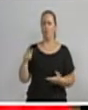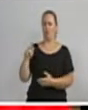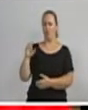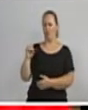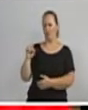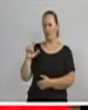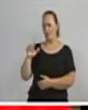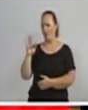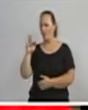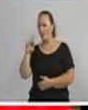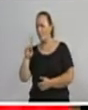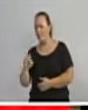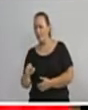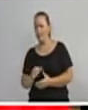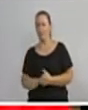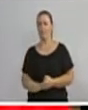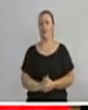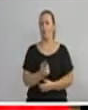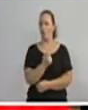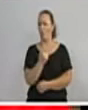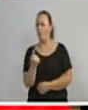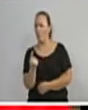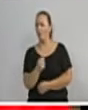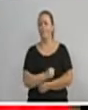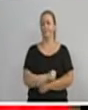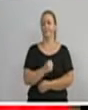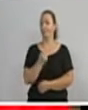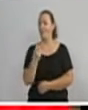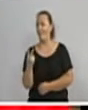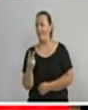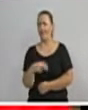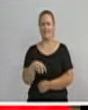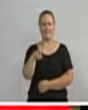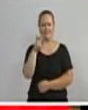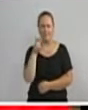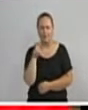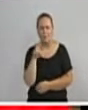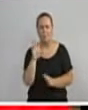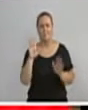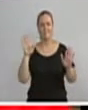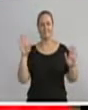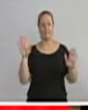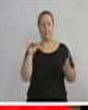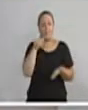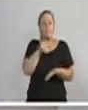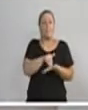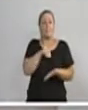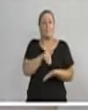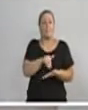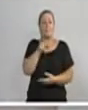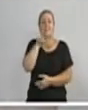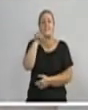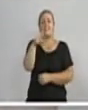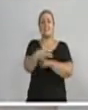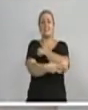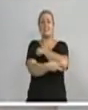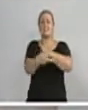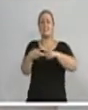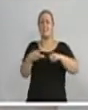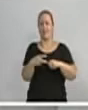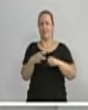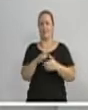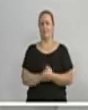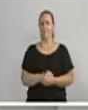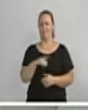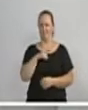não foi um, nem dois, nem cinco, no mínimo sete crimes, além, incluindo da pedalada,